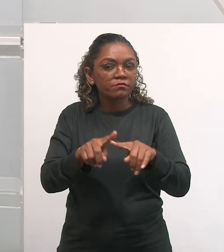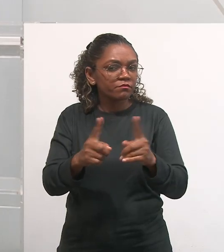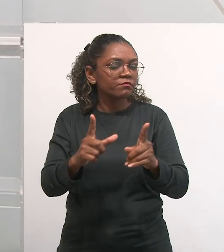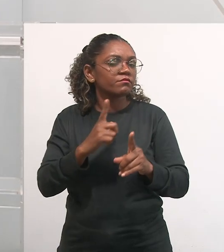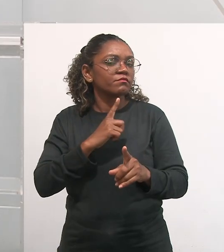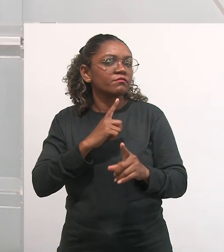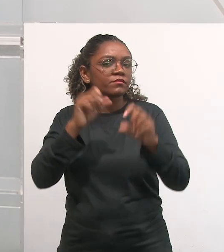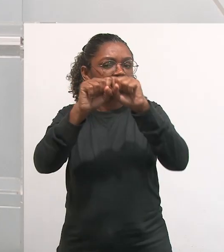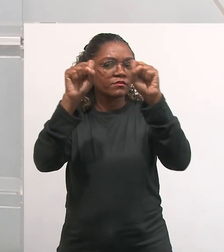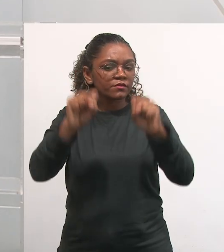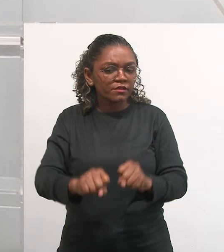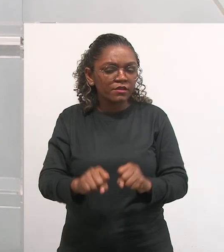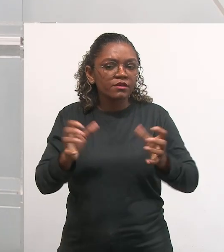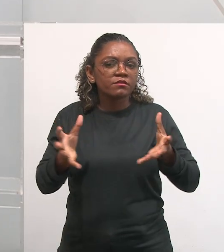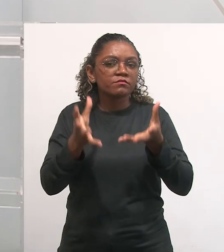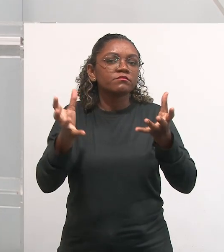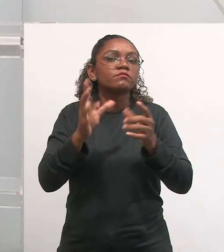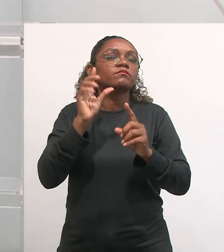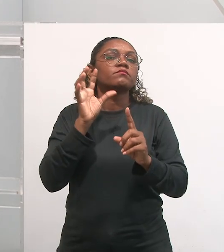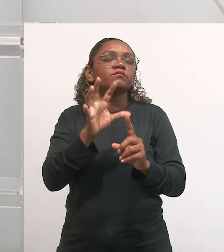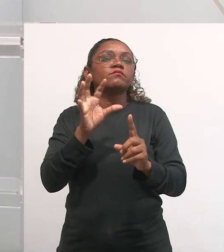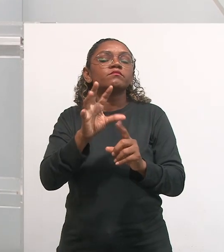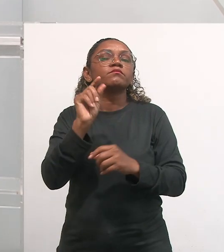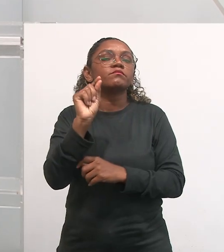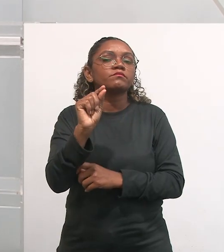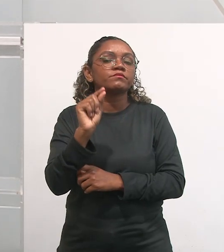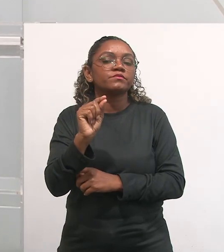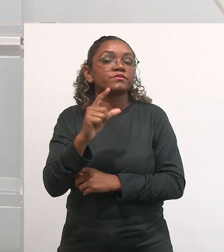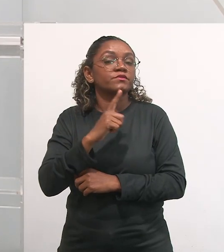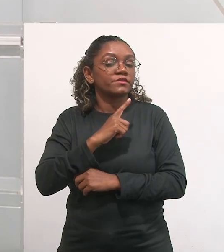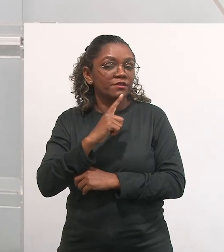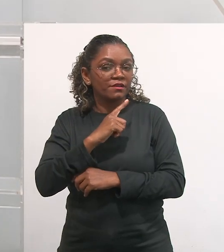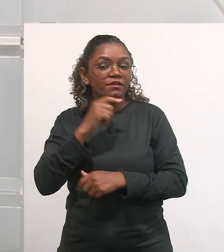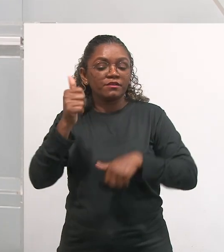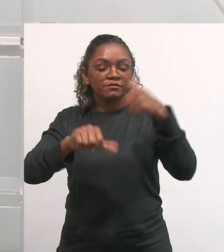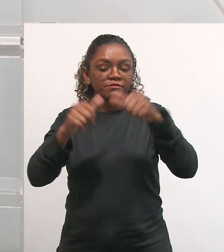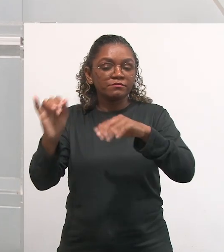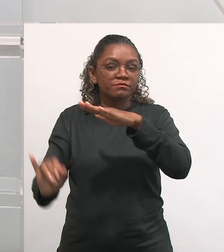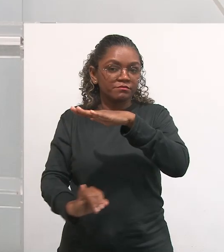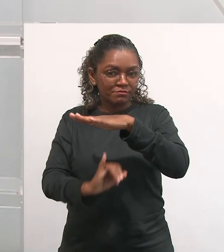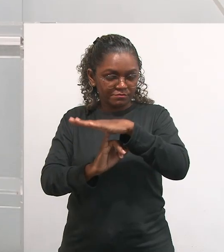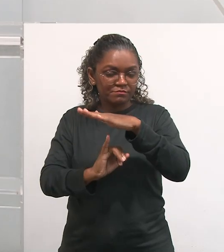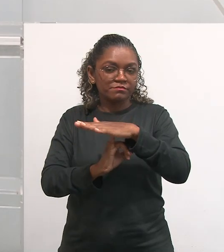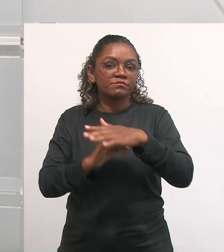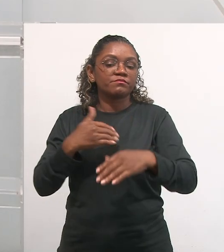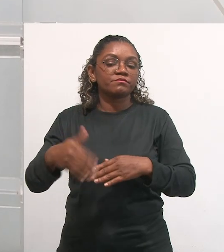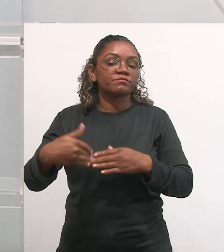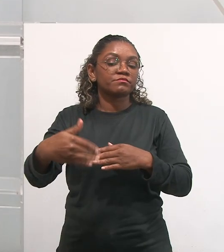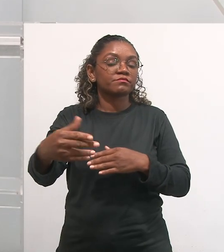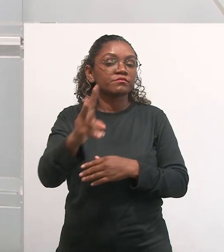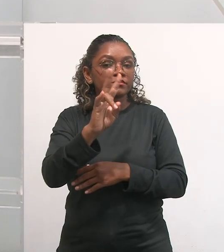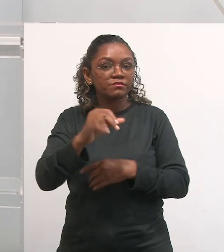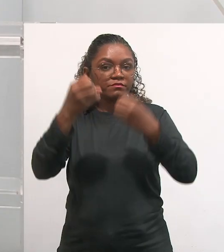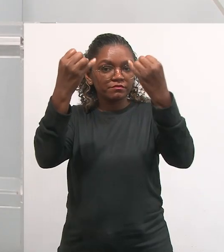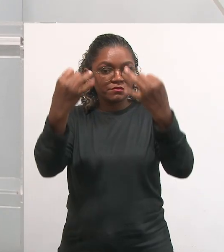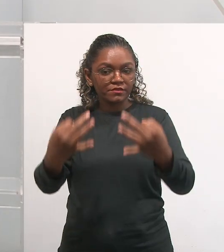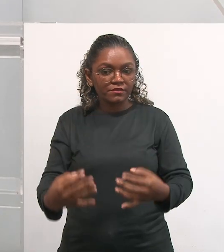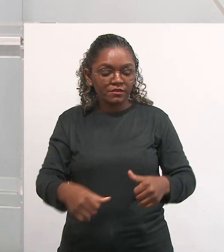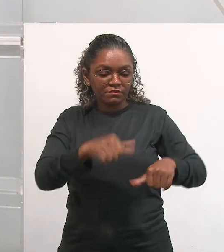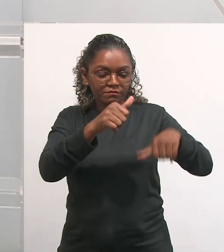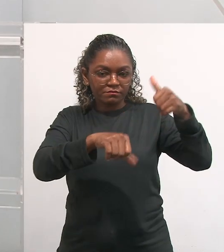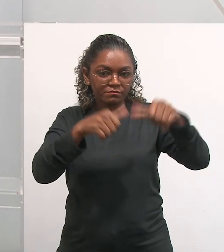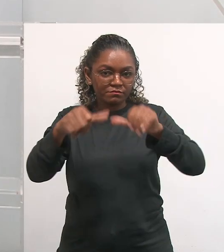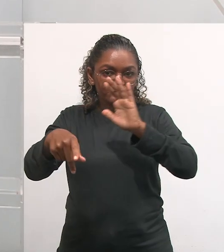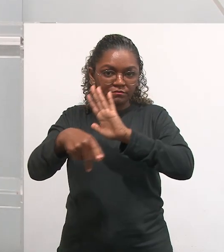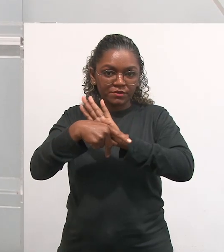sistemas avaliativos institucionais, que a gente vai ver também aqui na nossa jornada, que são as avaliações